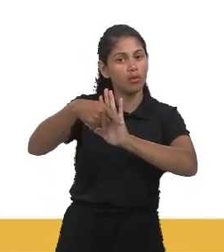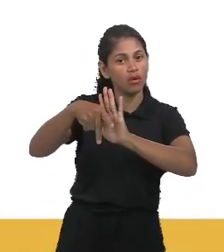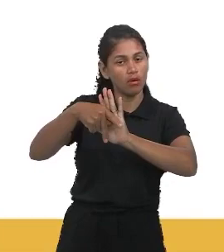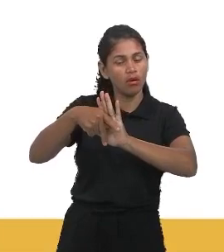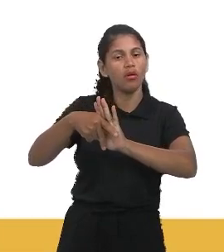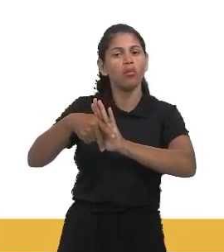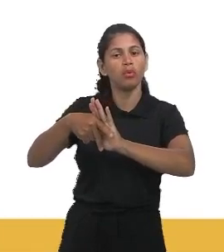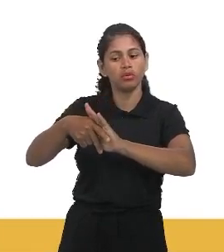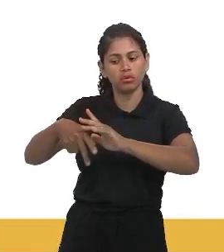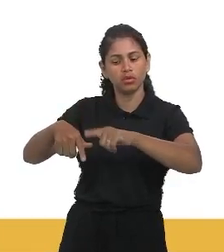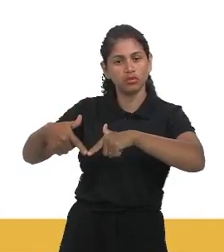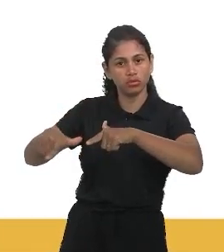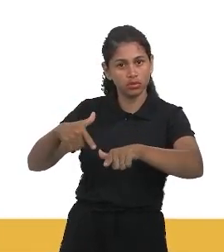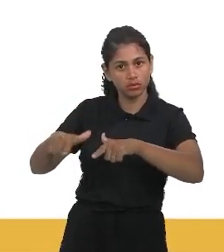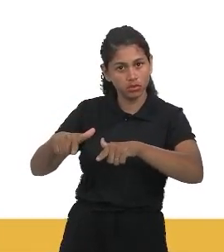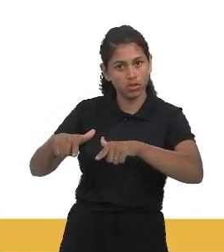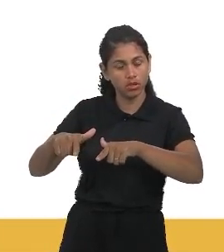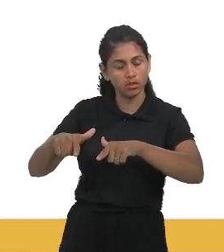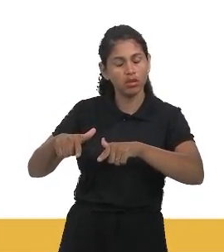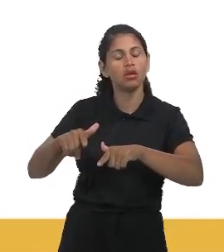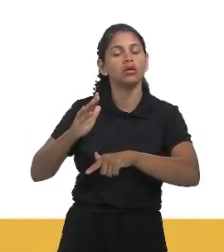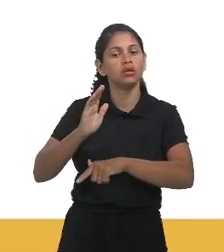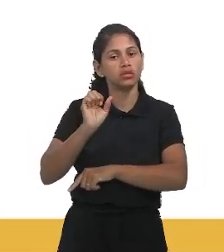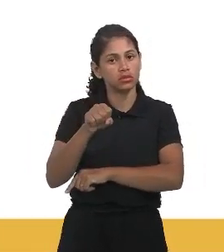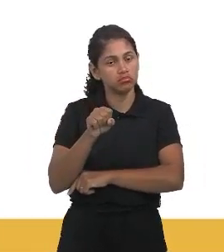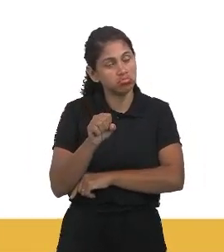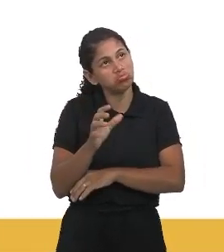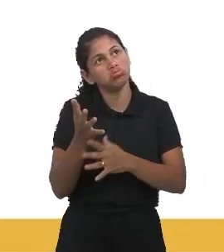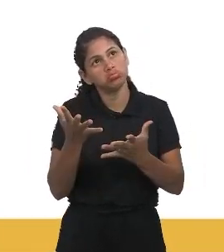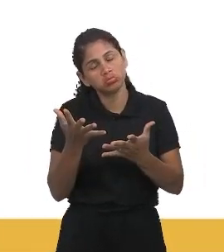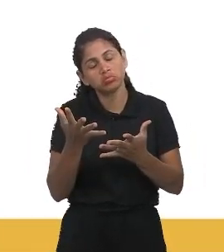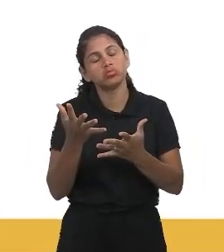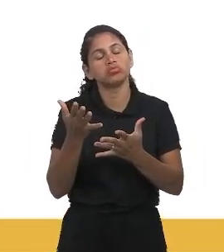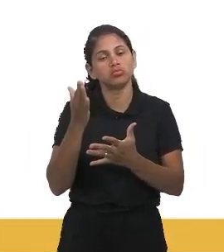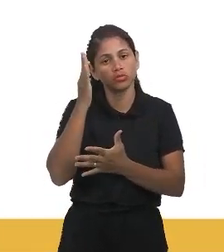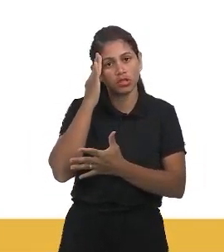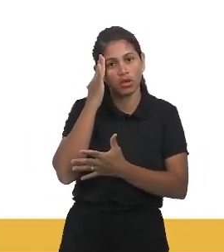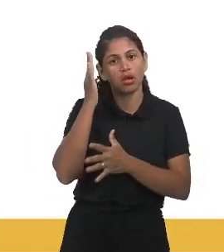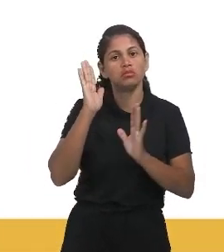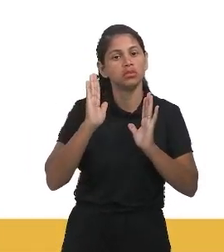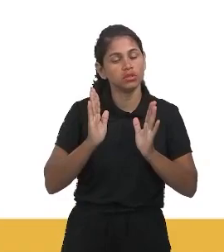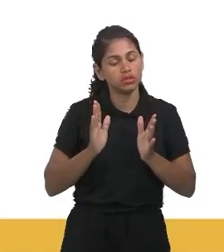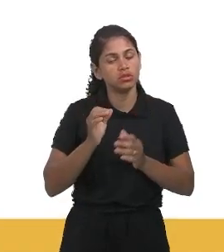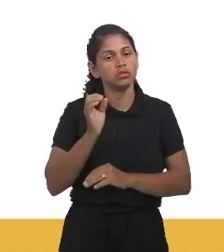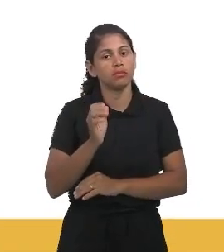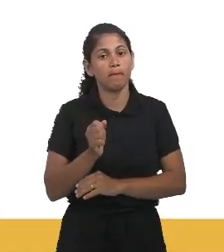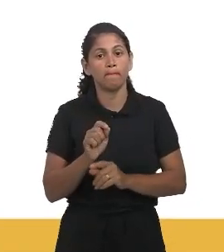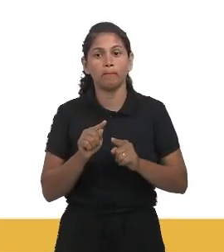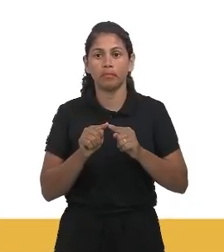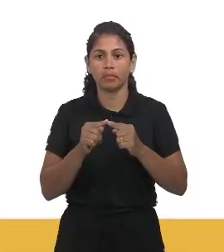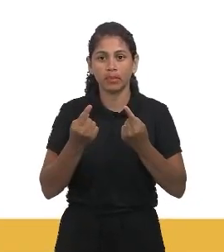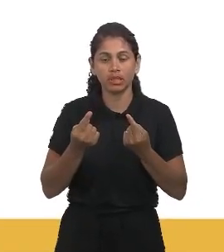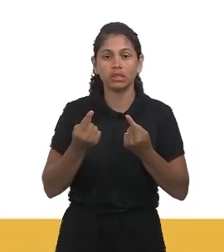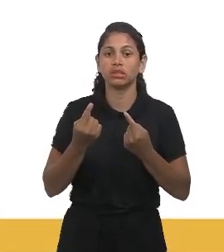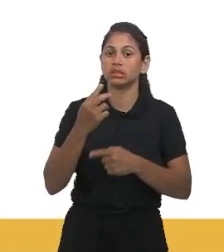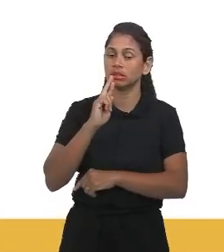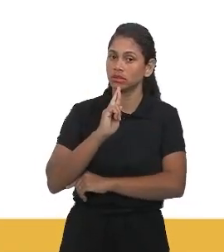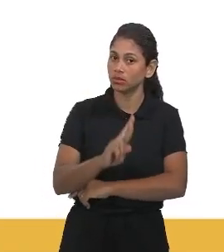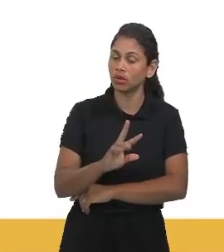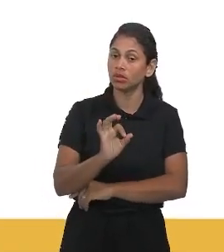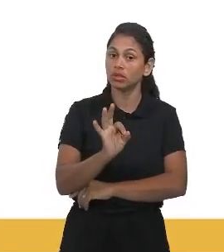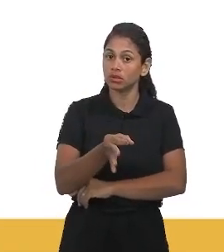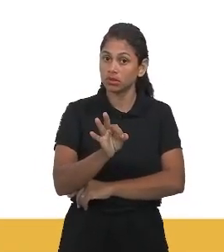limitou a legislação trabalhista. Então, dá para ficarmos em dúvida. Só que a resposta correta é letra A, controlar as tensões